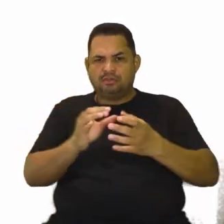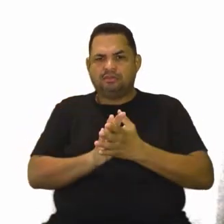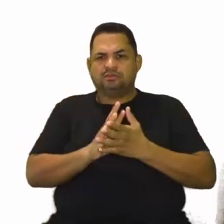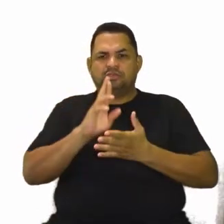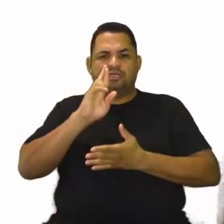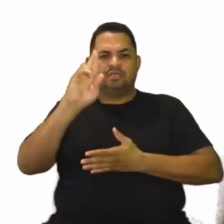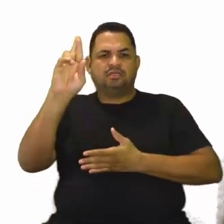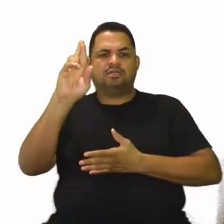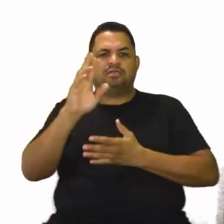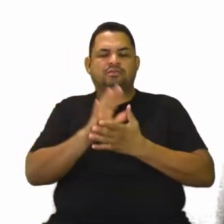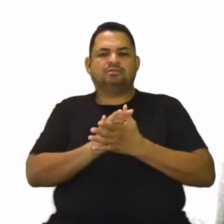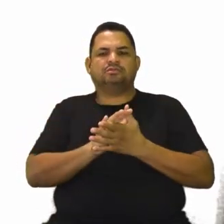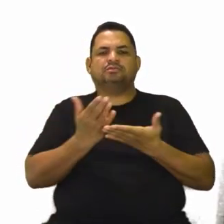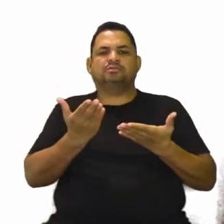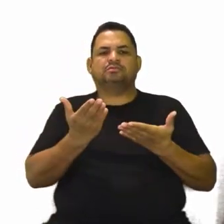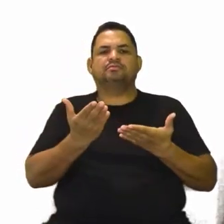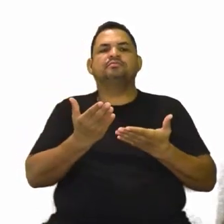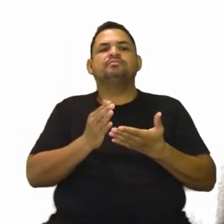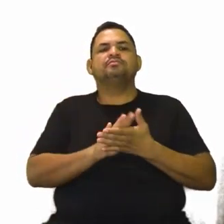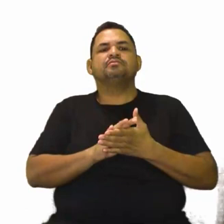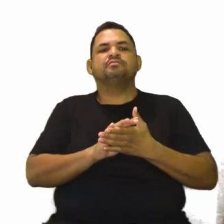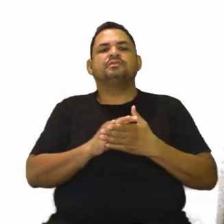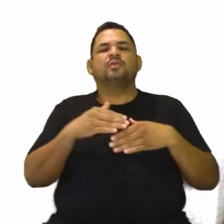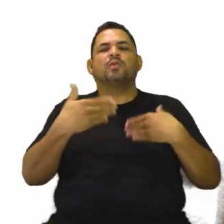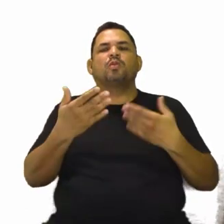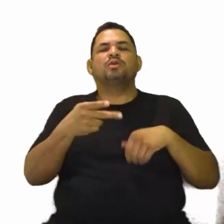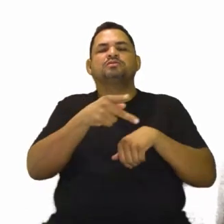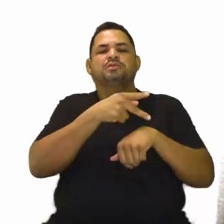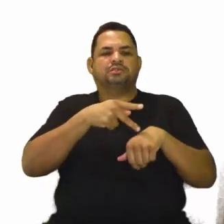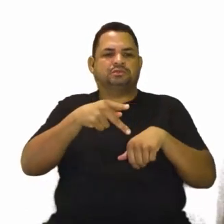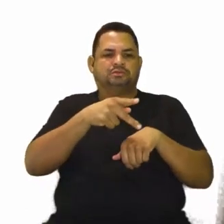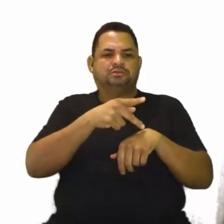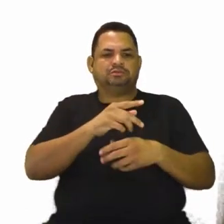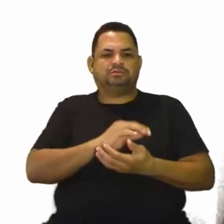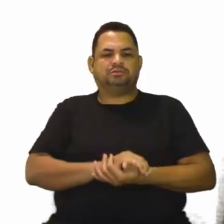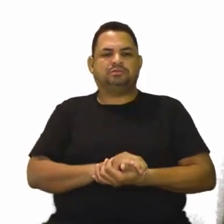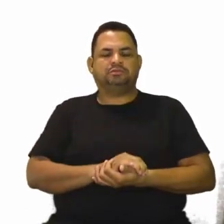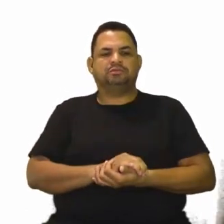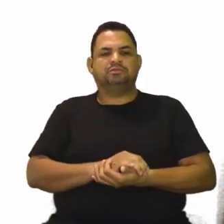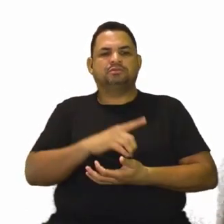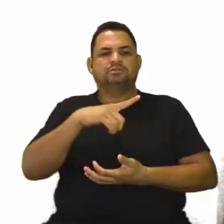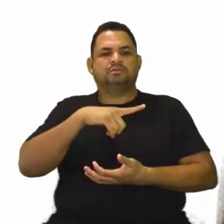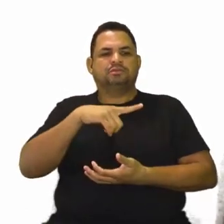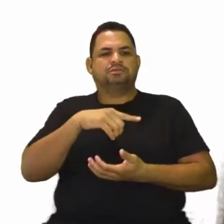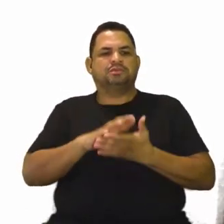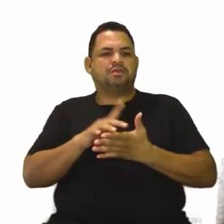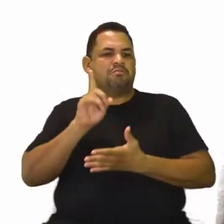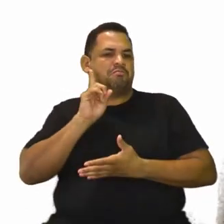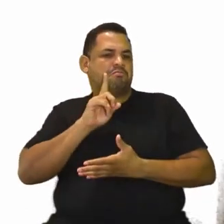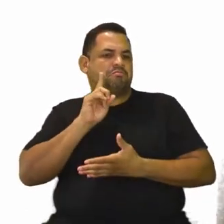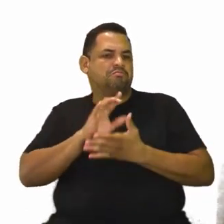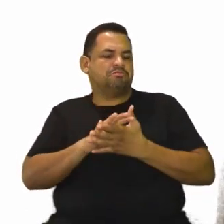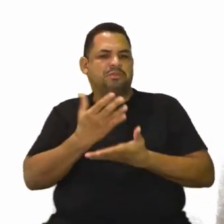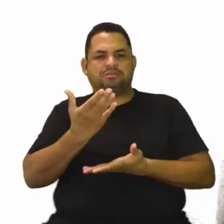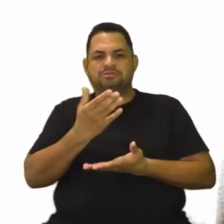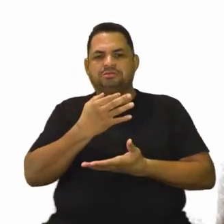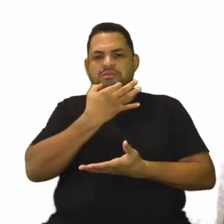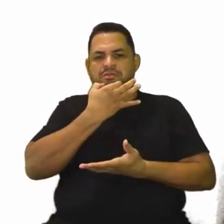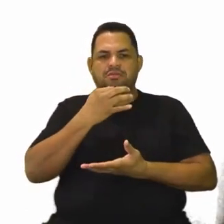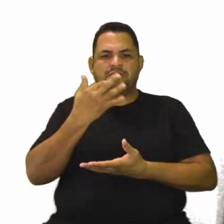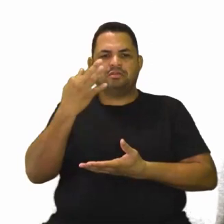liderada por representantes de quais países? Nós estamos falando dos Estados Unidos, Inglaterra e França?